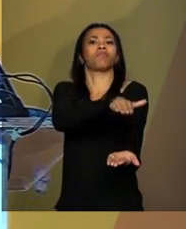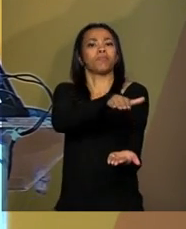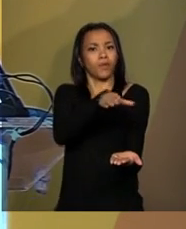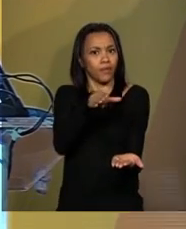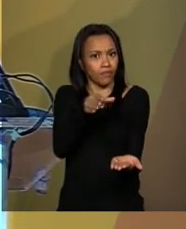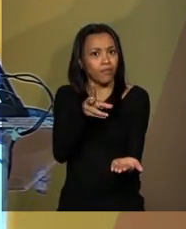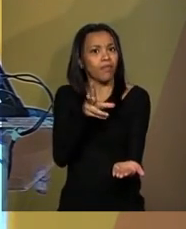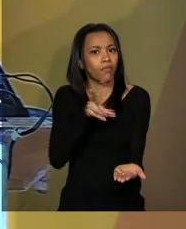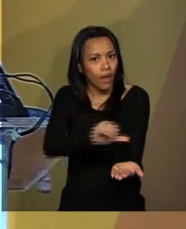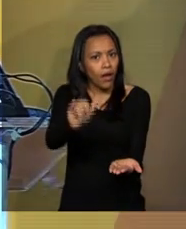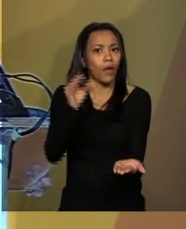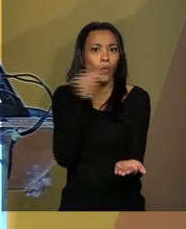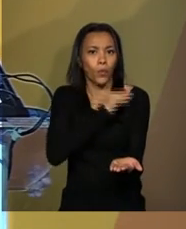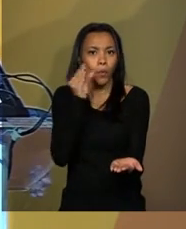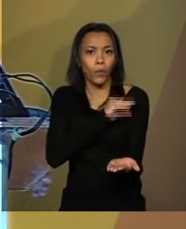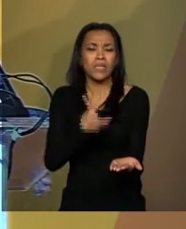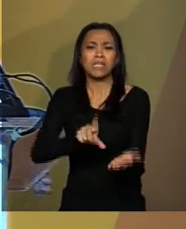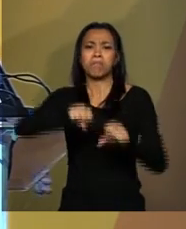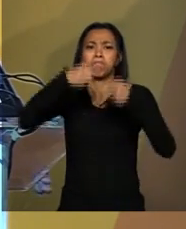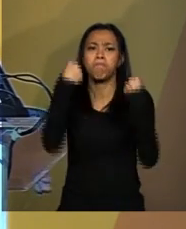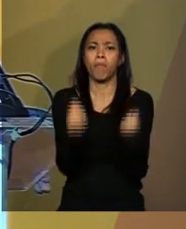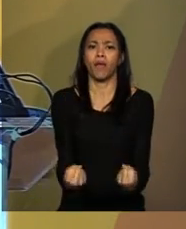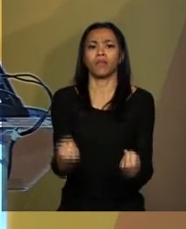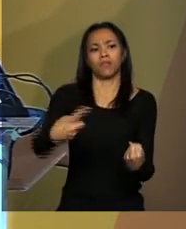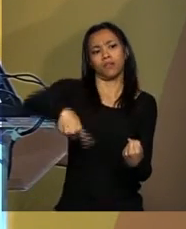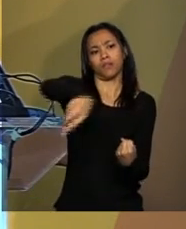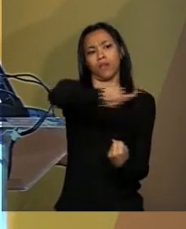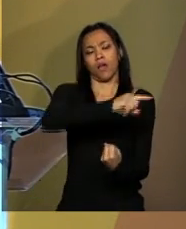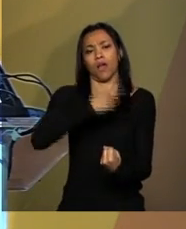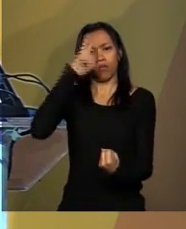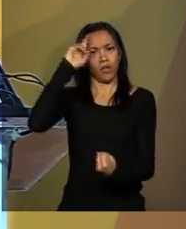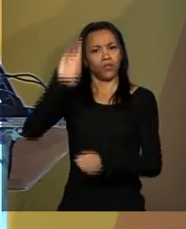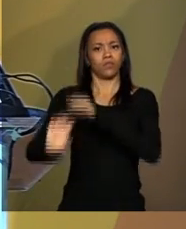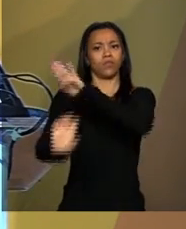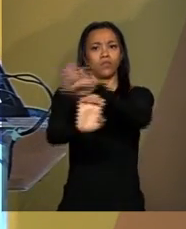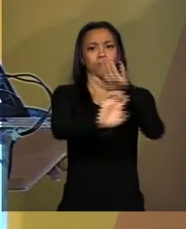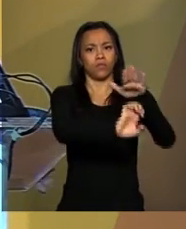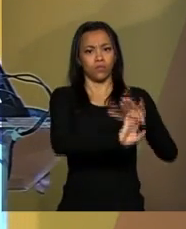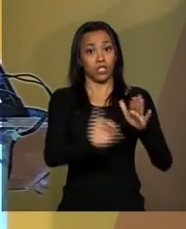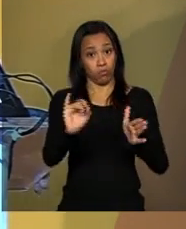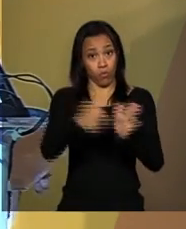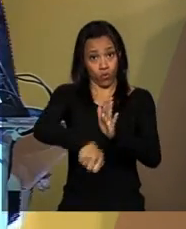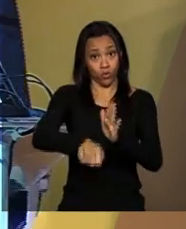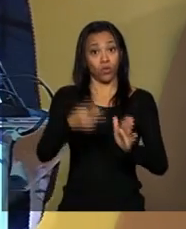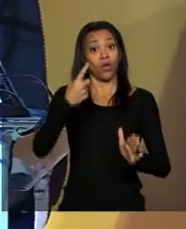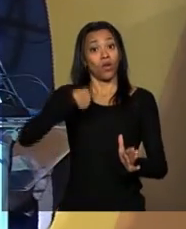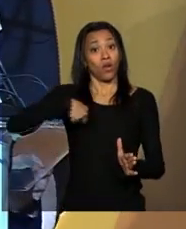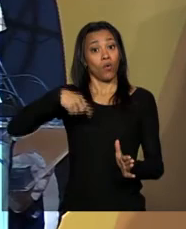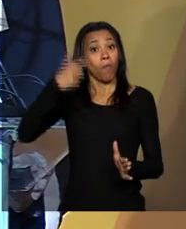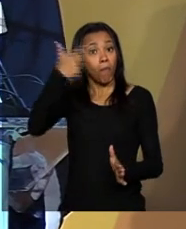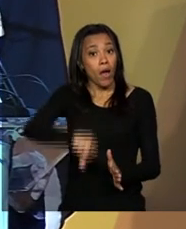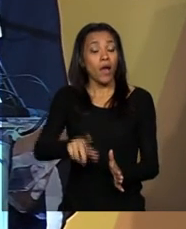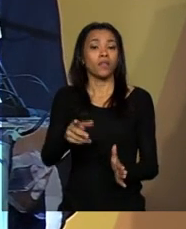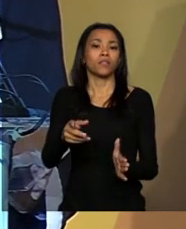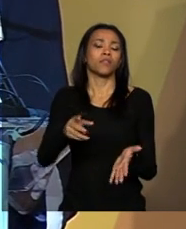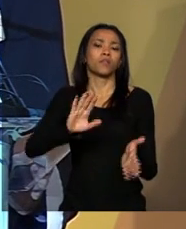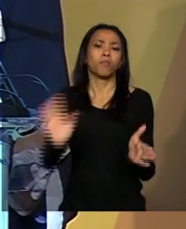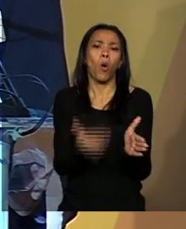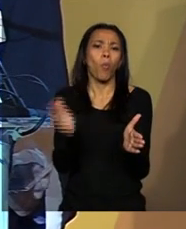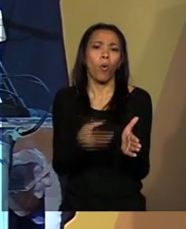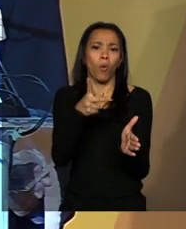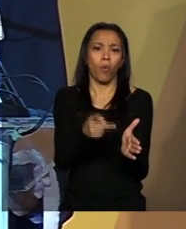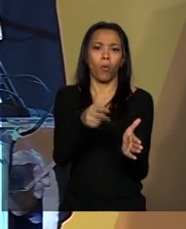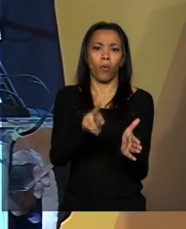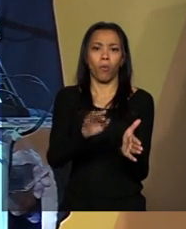aumento da carga tributária. Com mais produtividade, nós vamos crescer mais e vamos ter